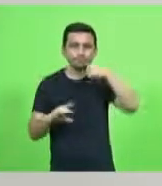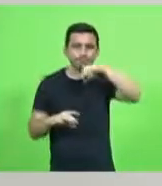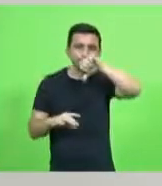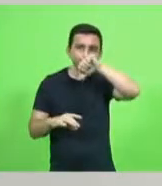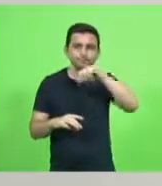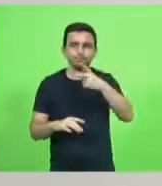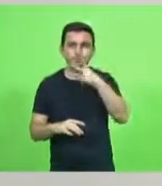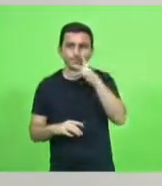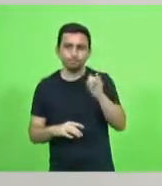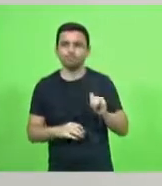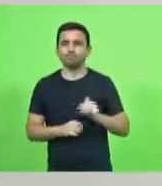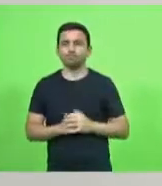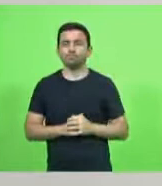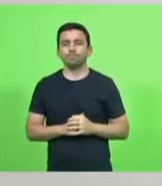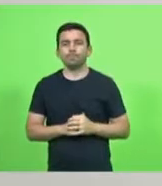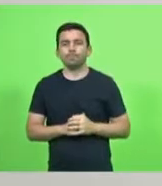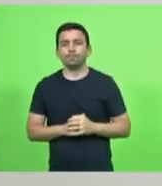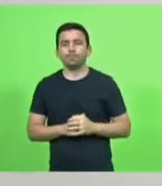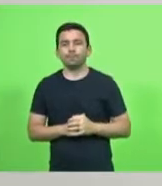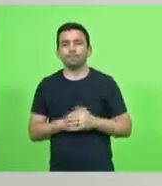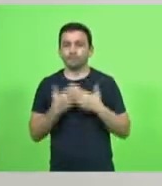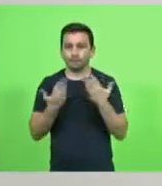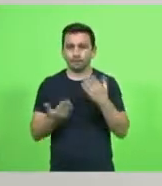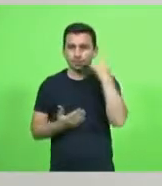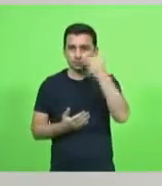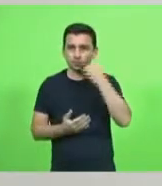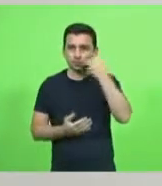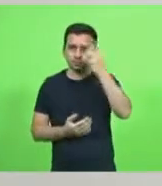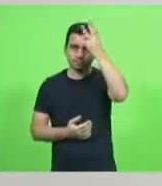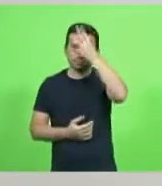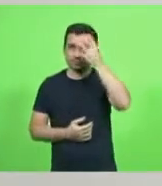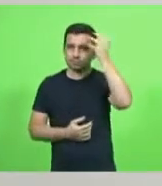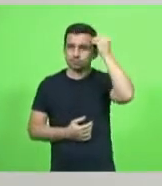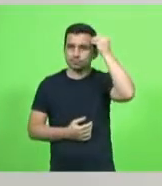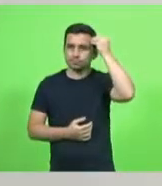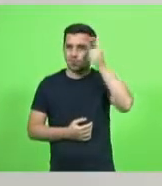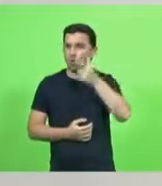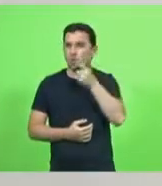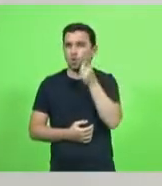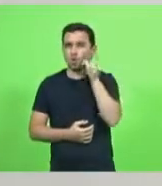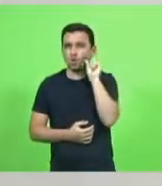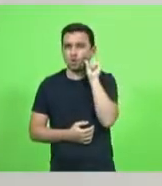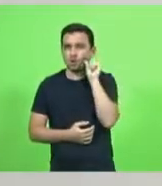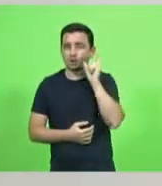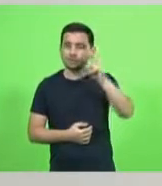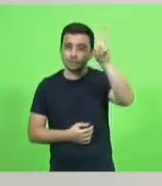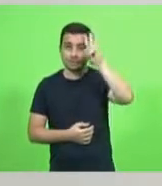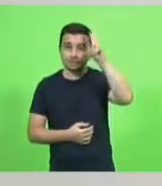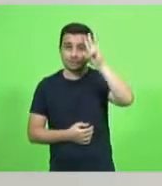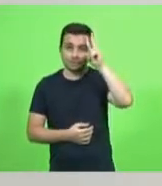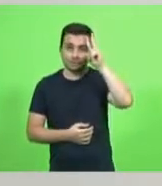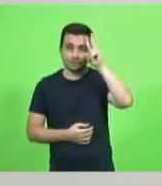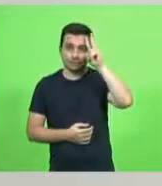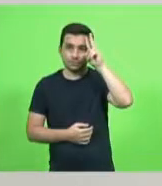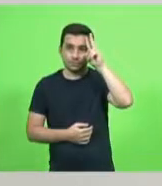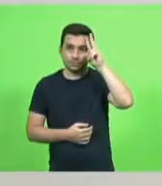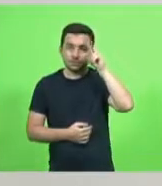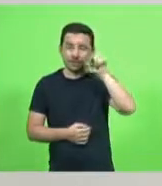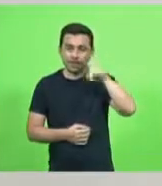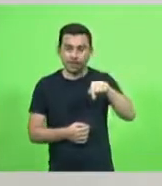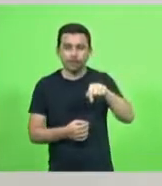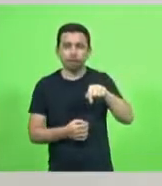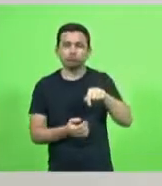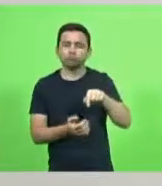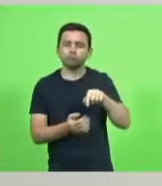pai e deputada Caminatti ontem ou seja na segunda feira quando nós sepultamos mamãe